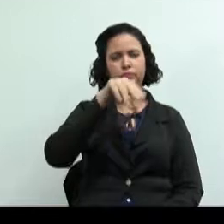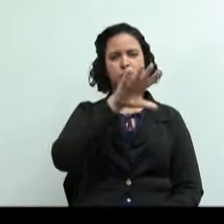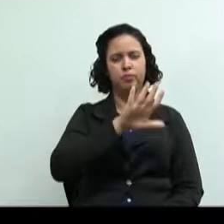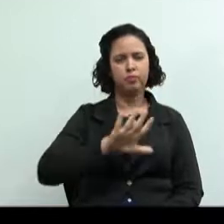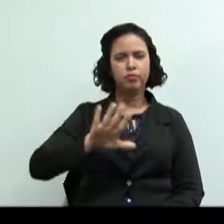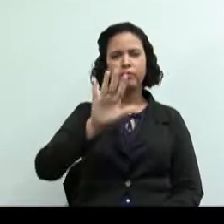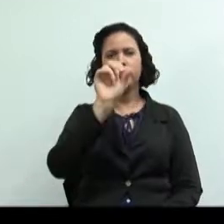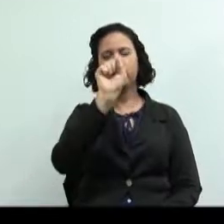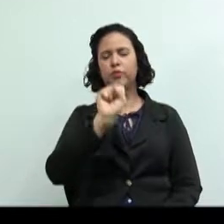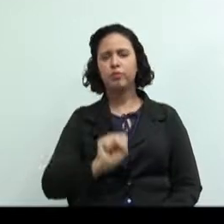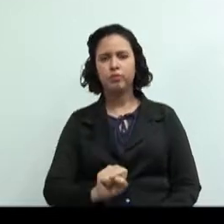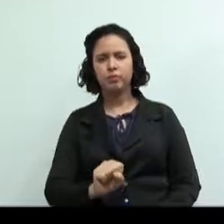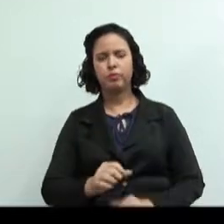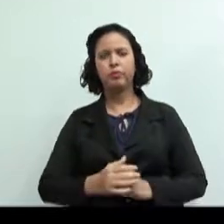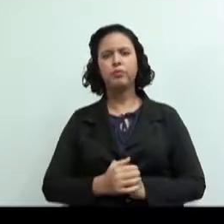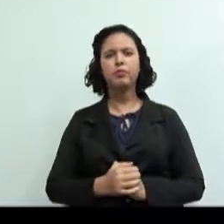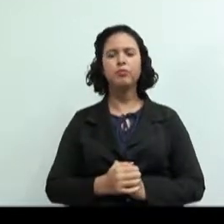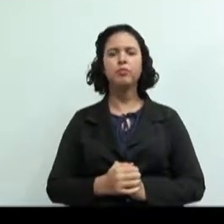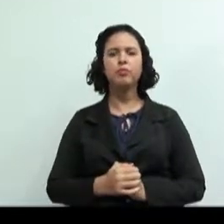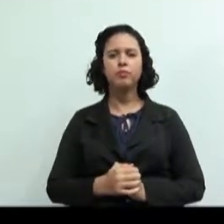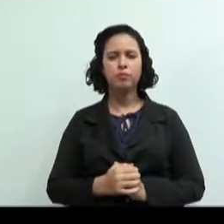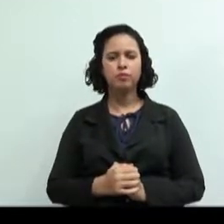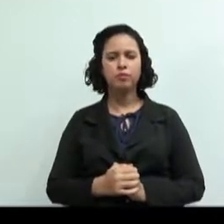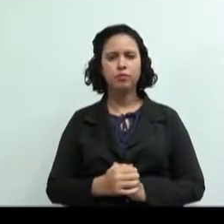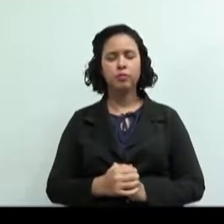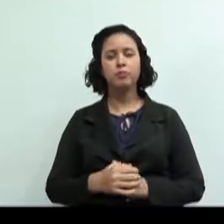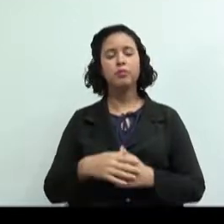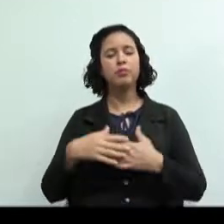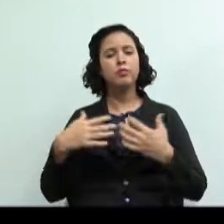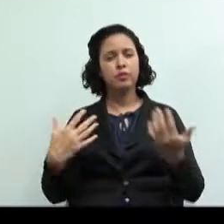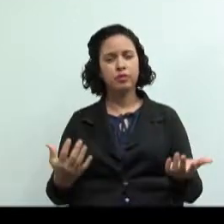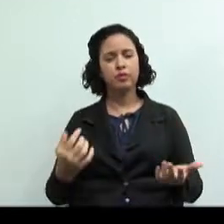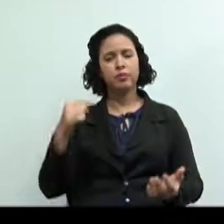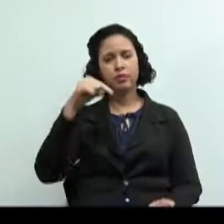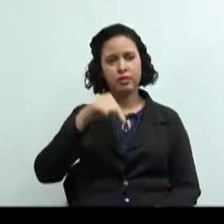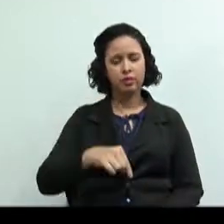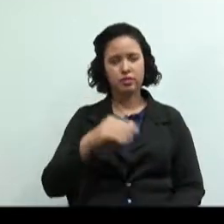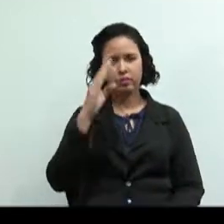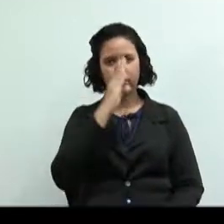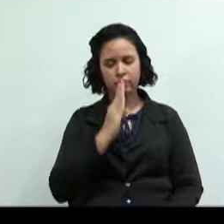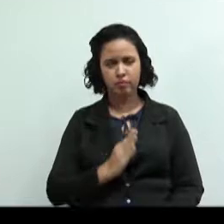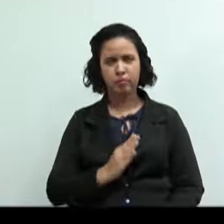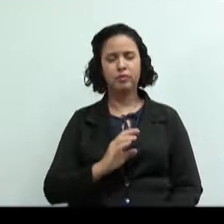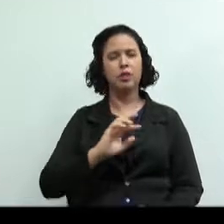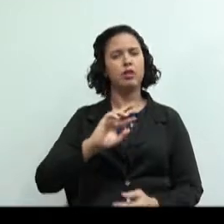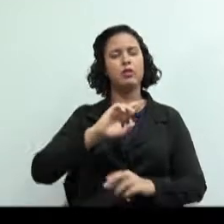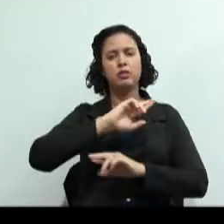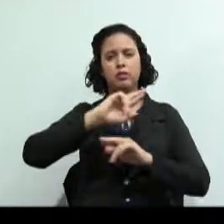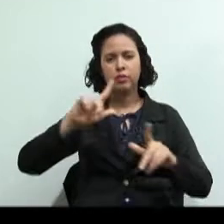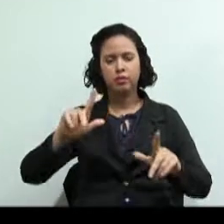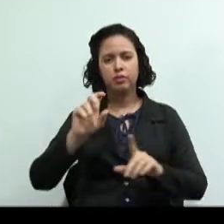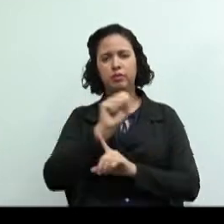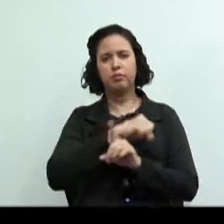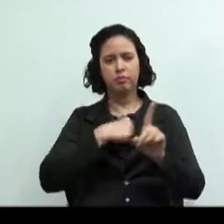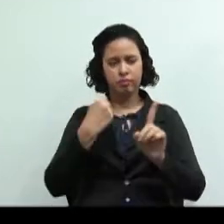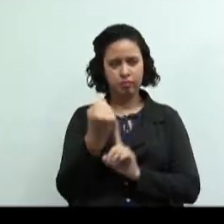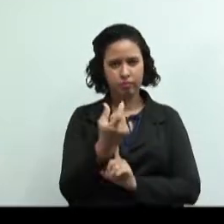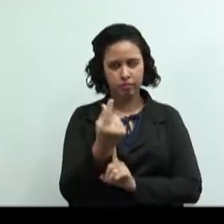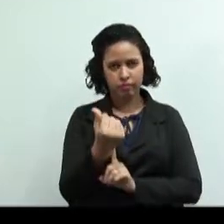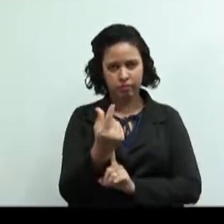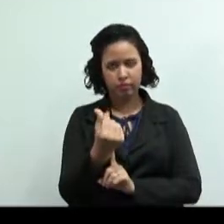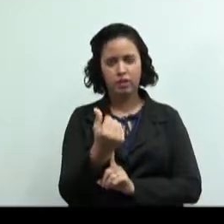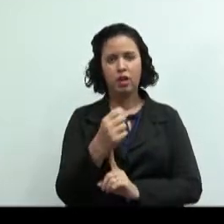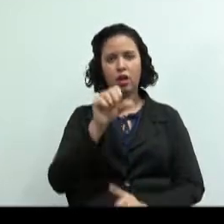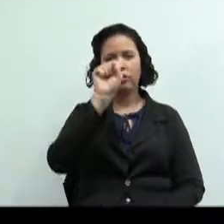Analisando o ranking, as diferenças socioeconômicas no país ficam evidentes, sendo as regiões sul e sudeste